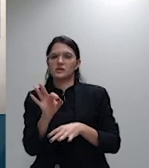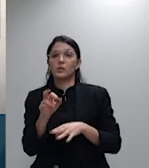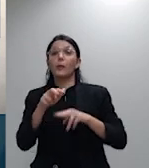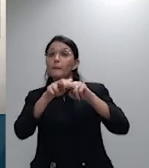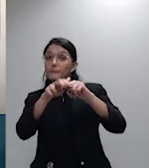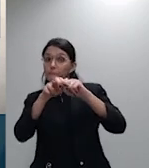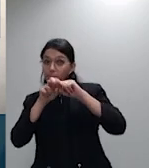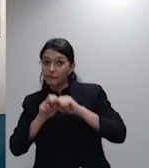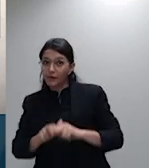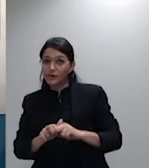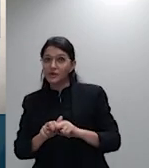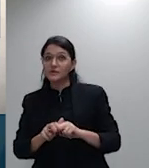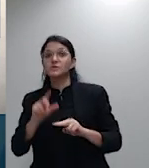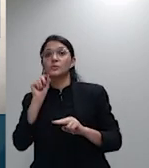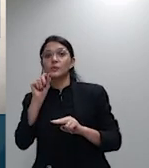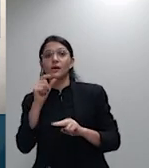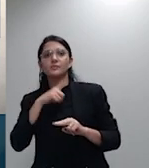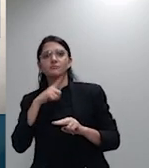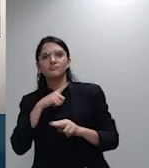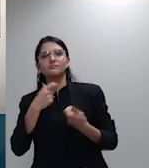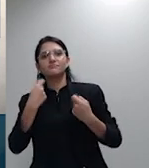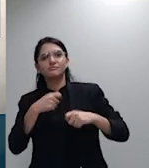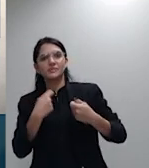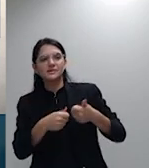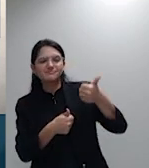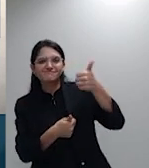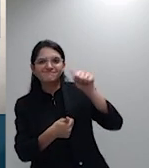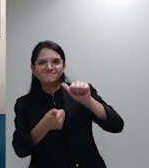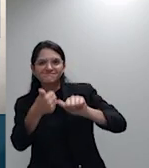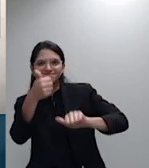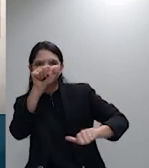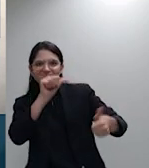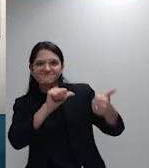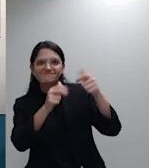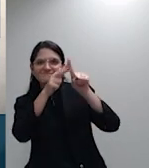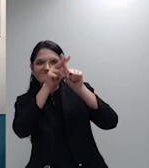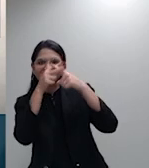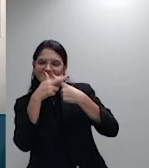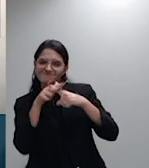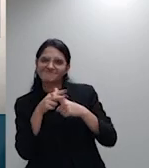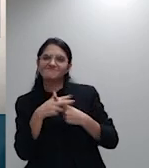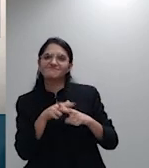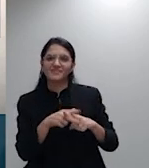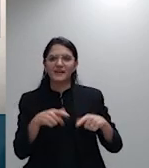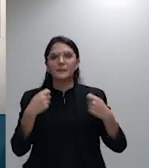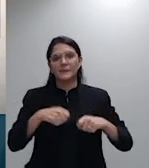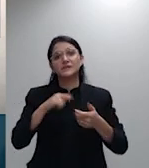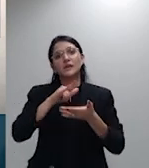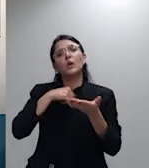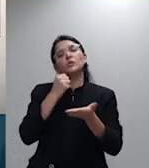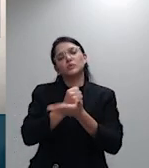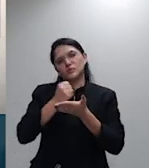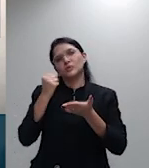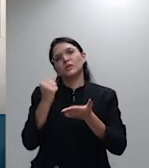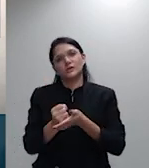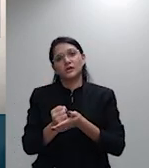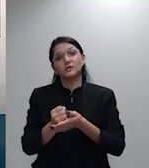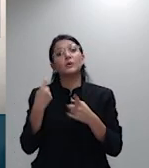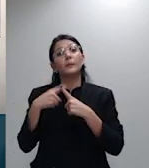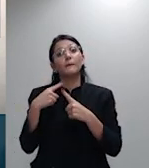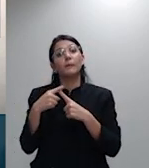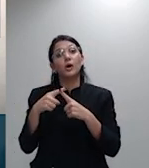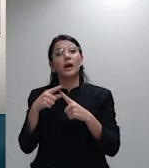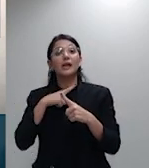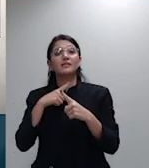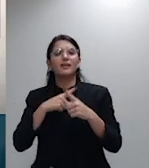analisar com muito mais critérios reajustes por faixa etária nos contratos coletivos justamente porque isso gera um efeito bola de neve o